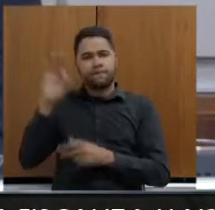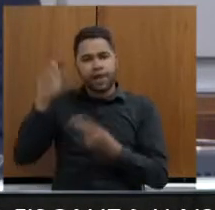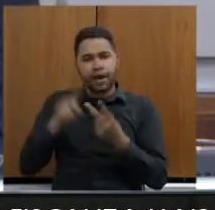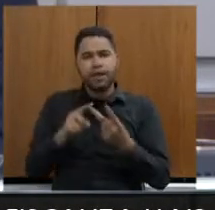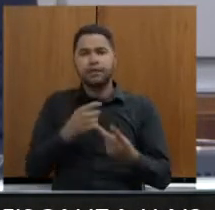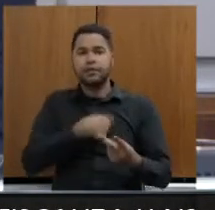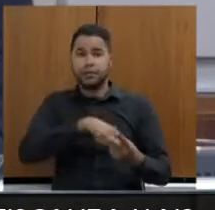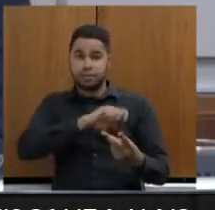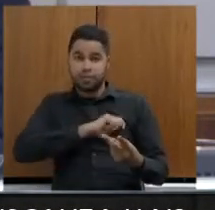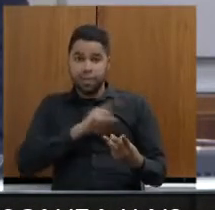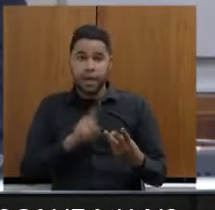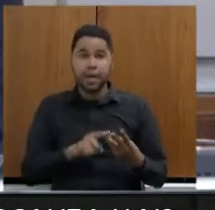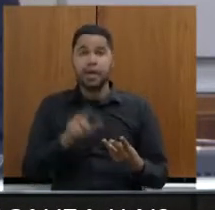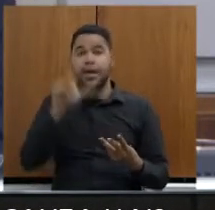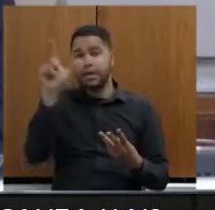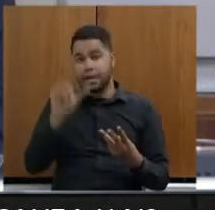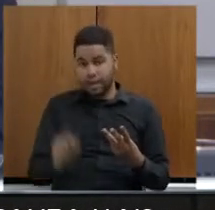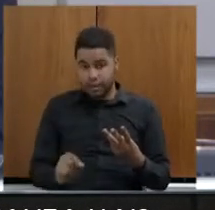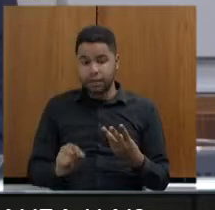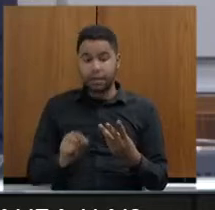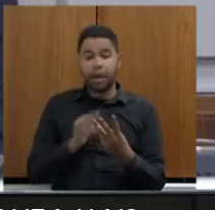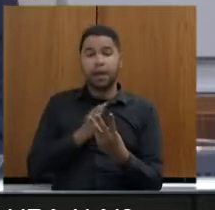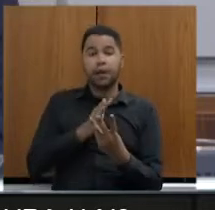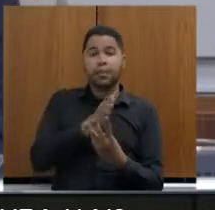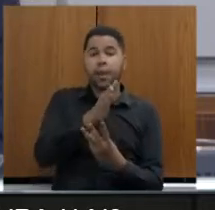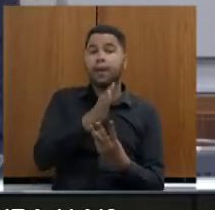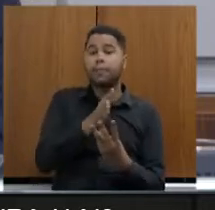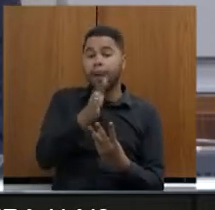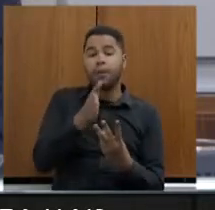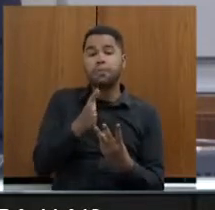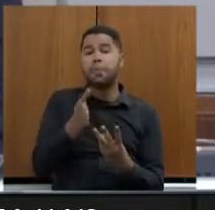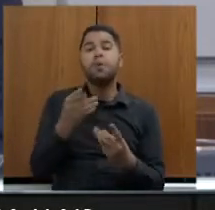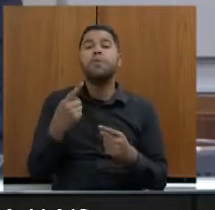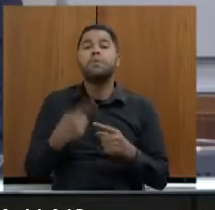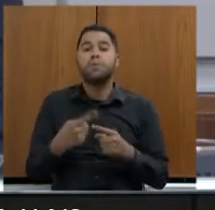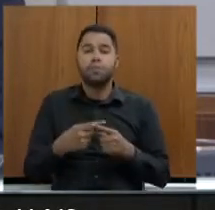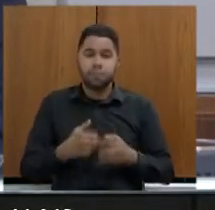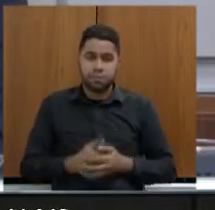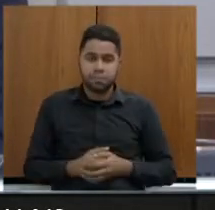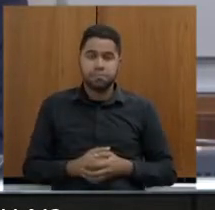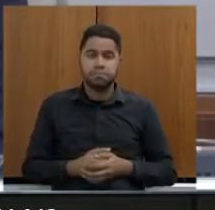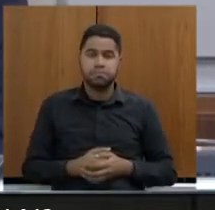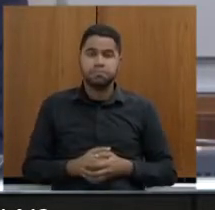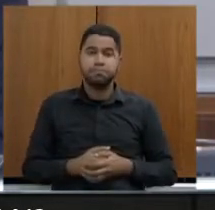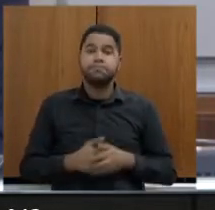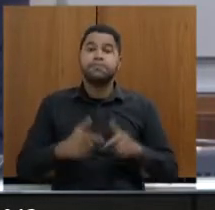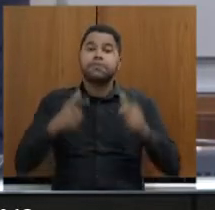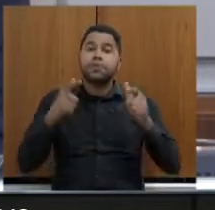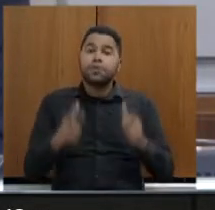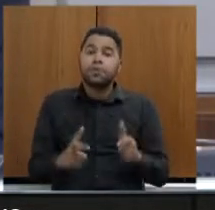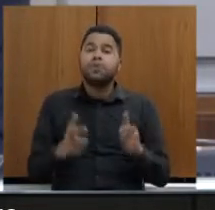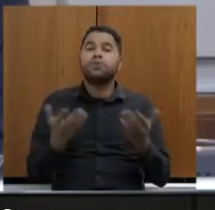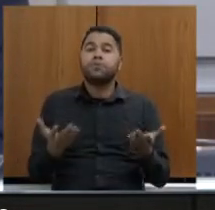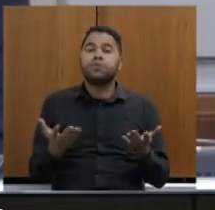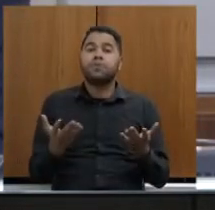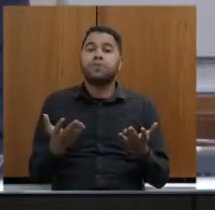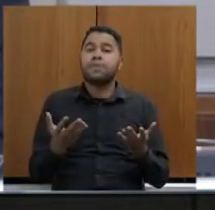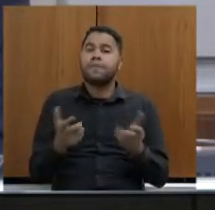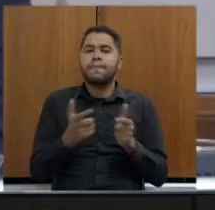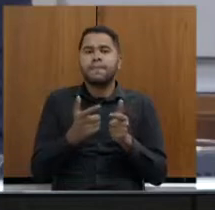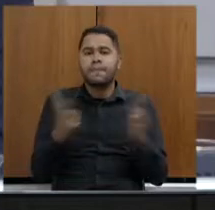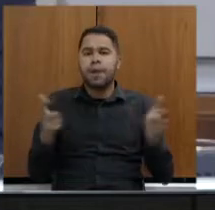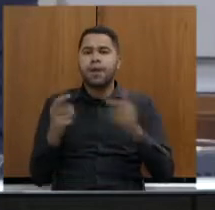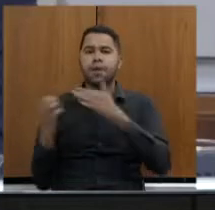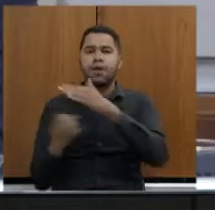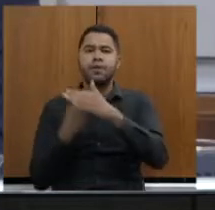para a Itália. O motivo de eu ter ido para esses locais foi justamente que são onde se encontra o maior número de empresas